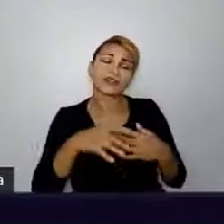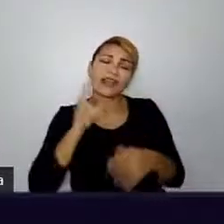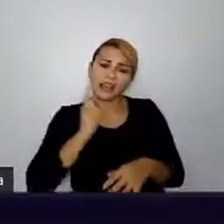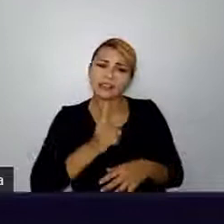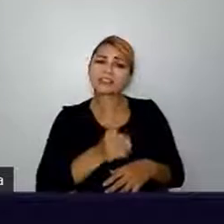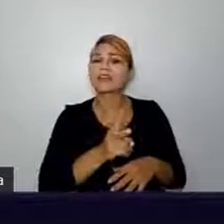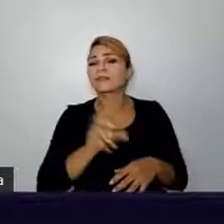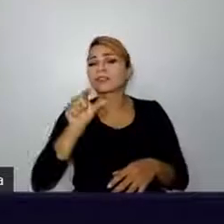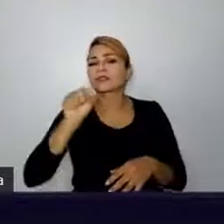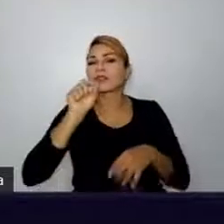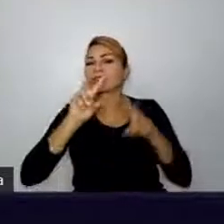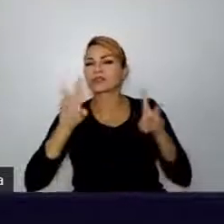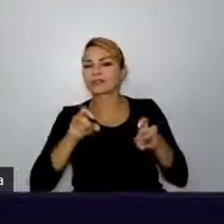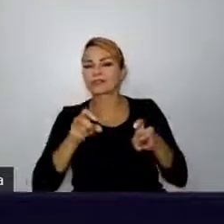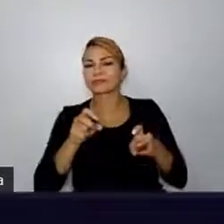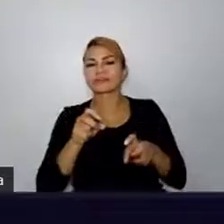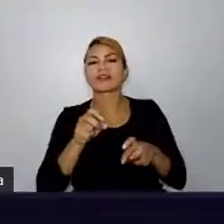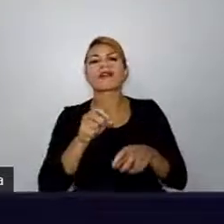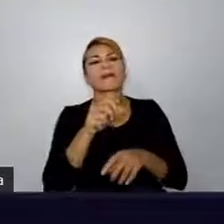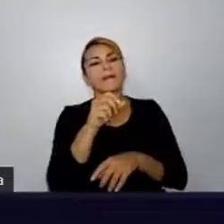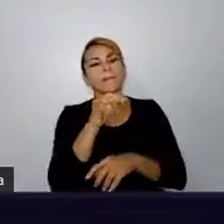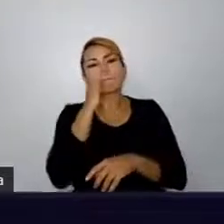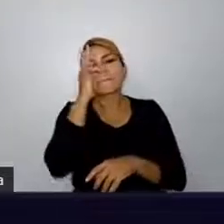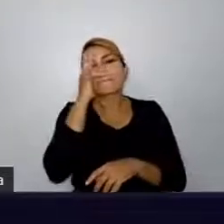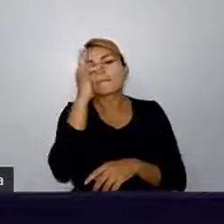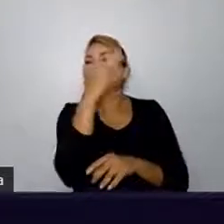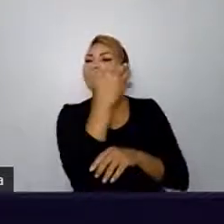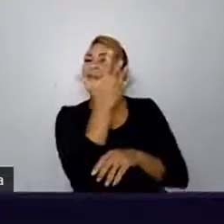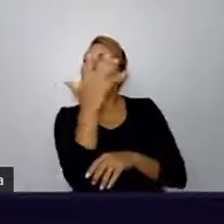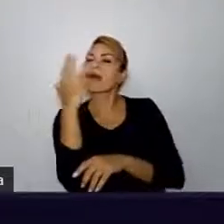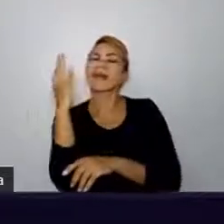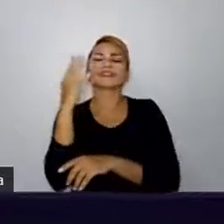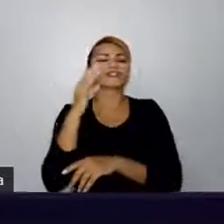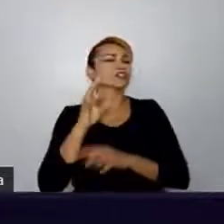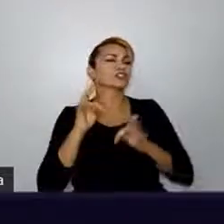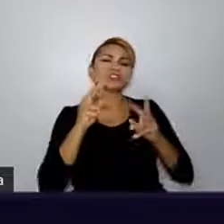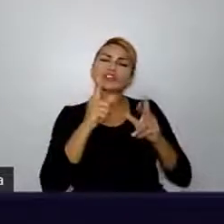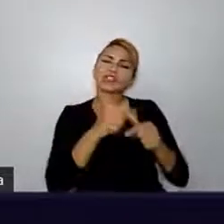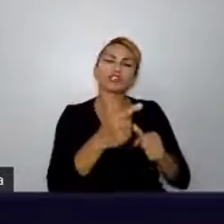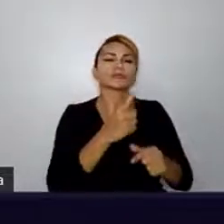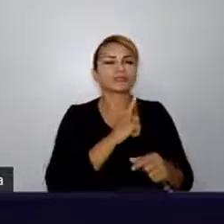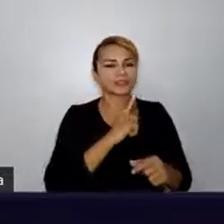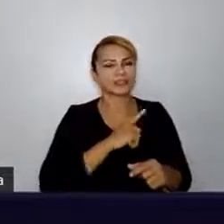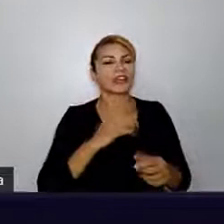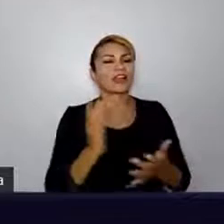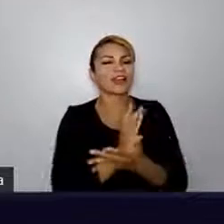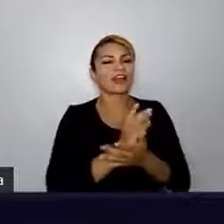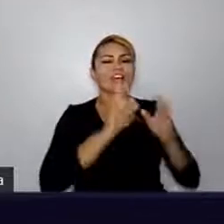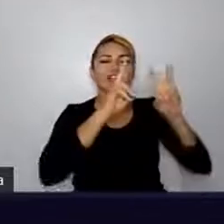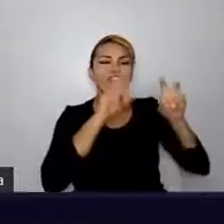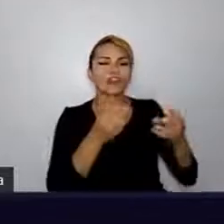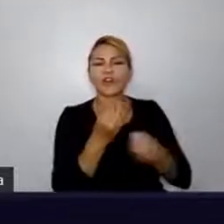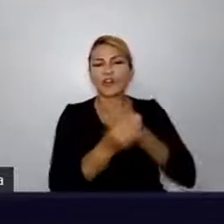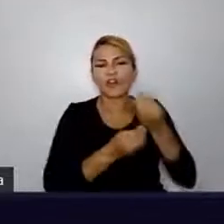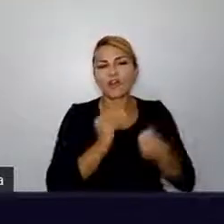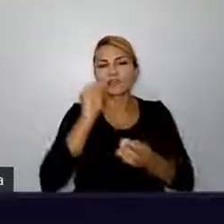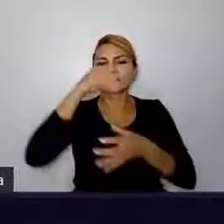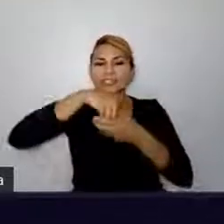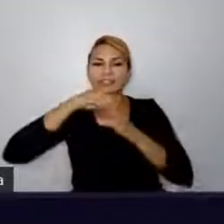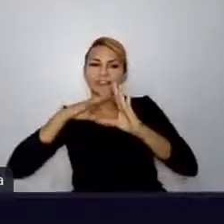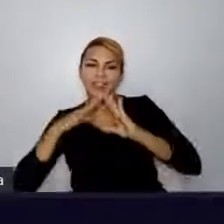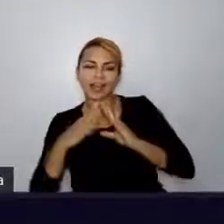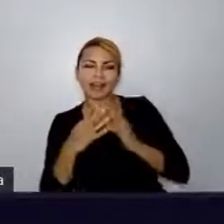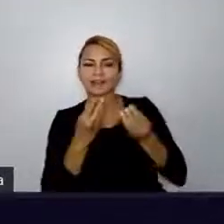dá certo. Porque todo mundo tem alguma coisa para contar sobre as plantas que está criando. onde é que a pessoa comprou as plantas dela. E nessa